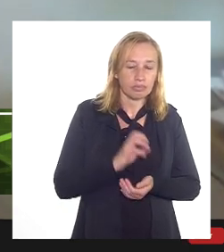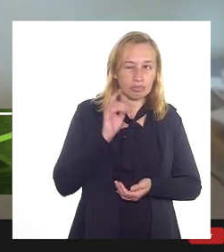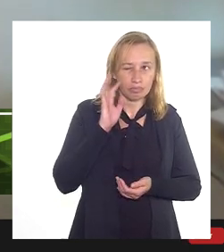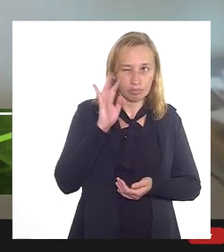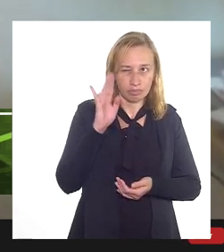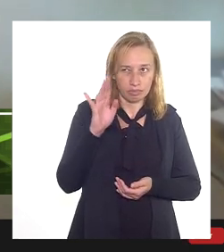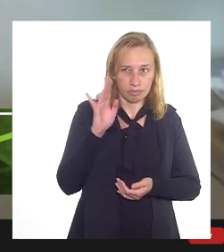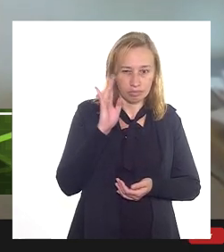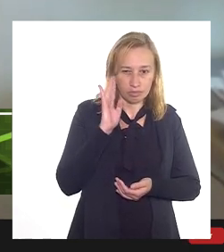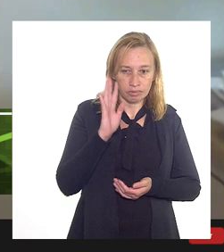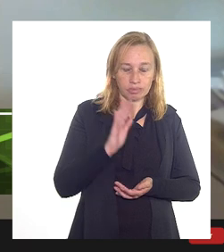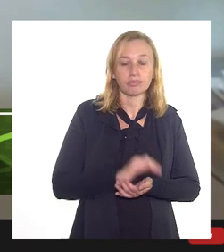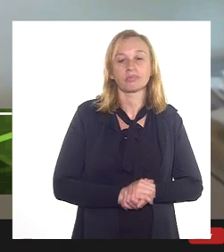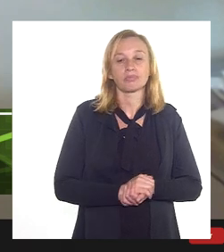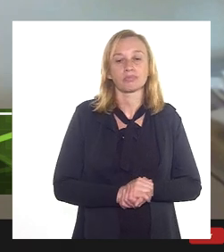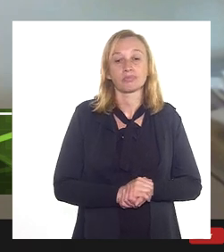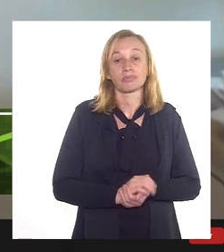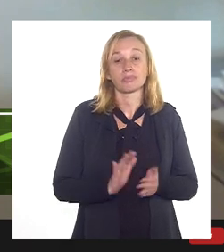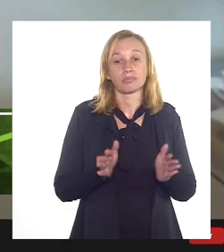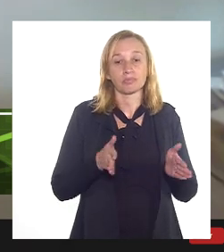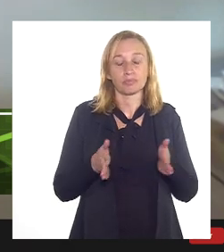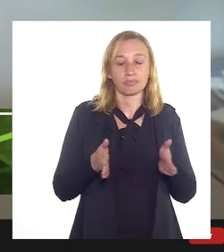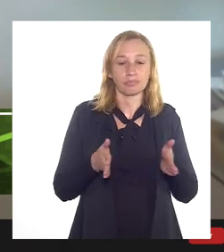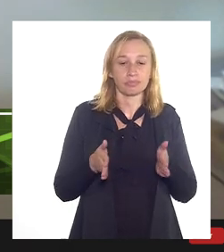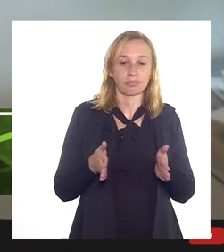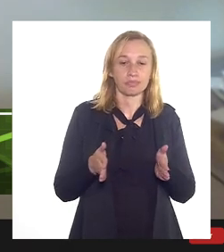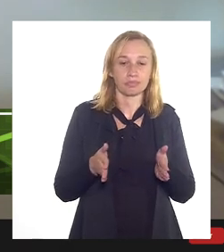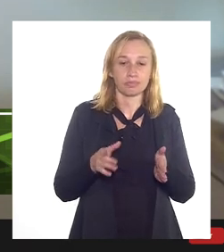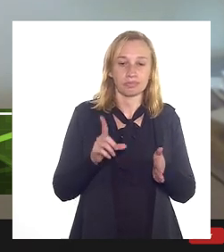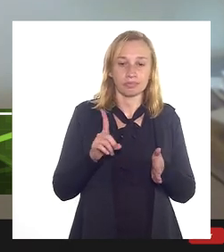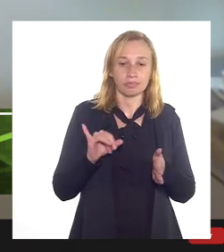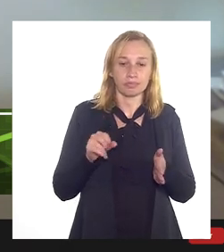imaginávamos que o prazo decadencial